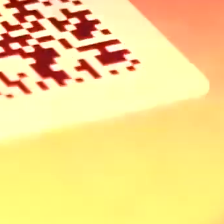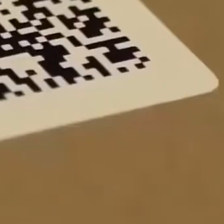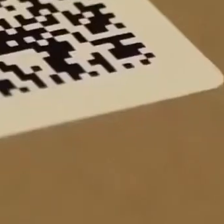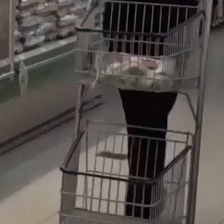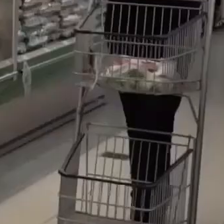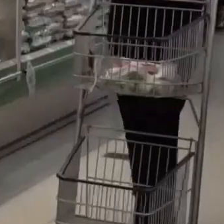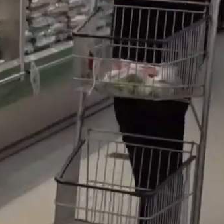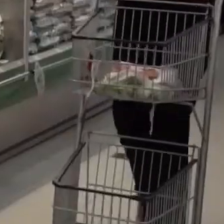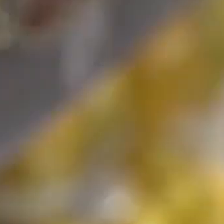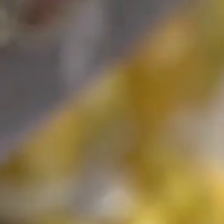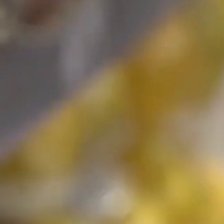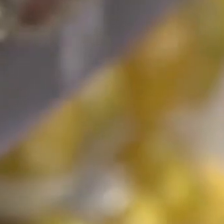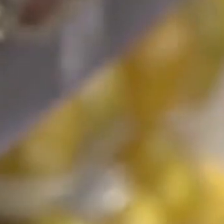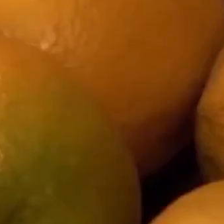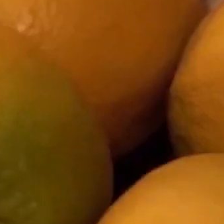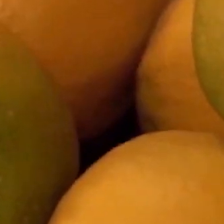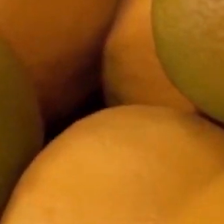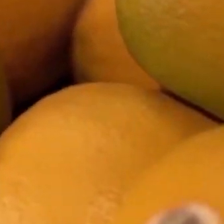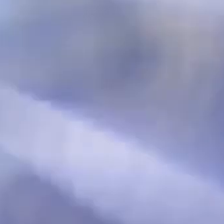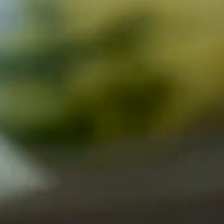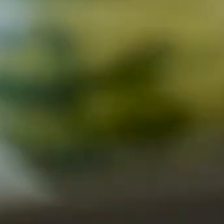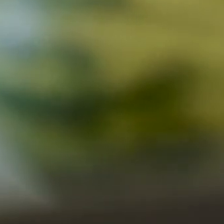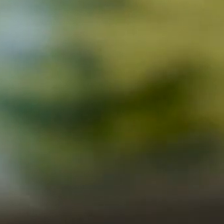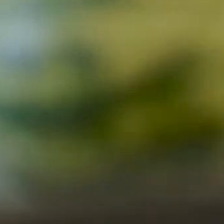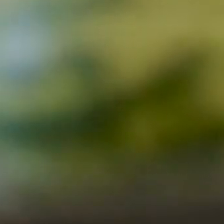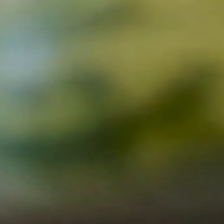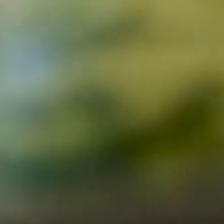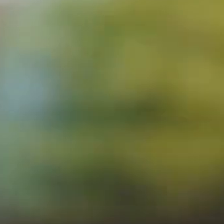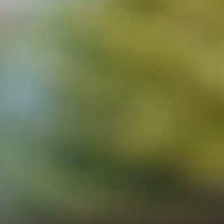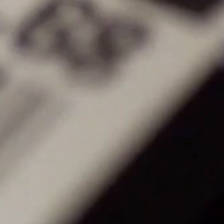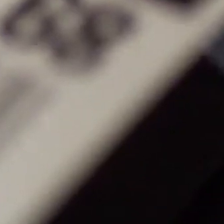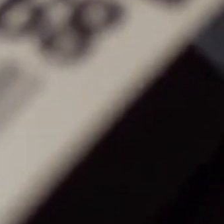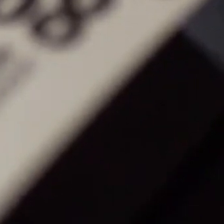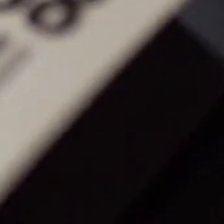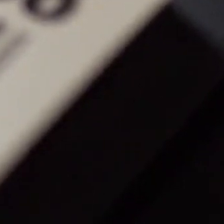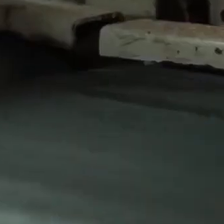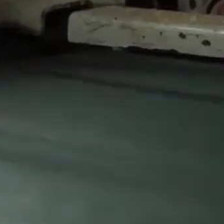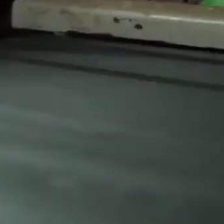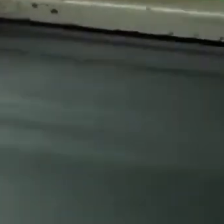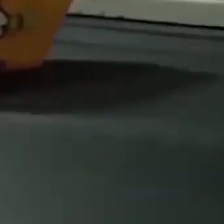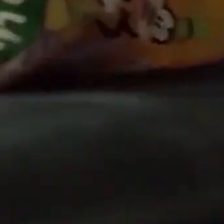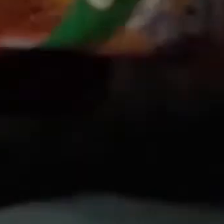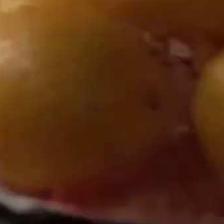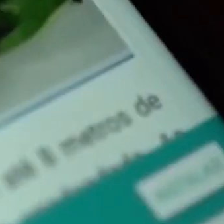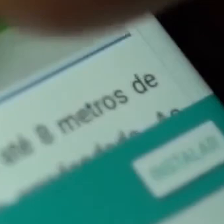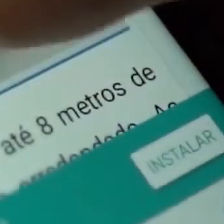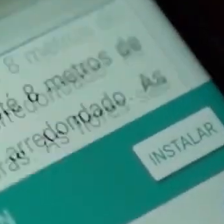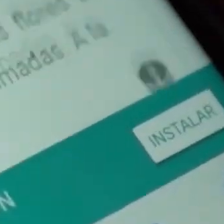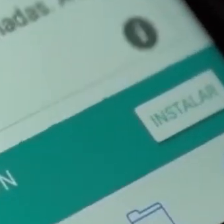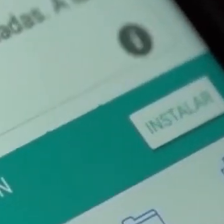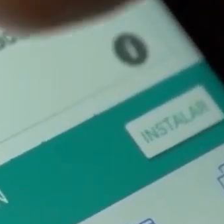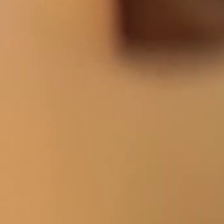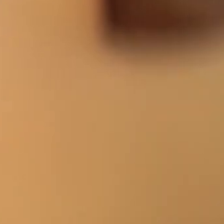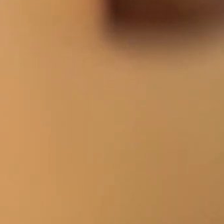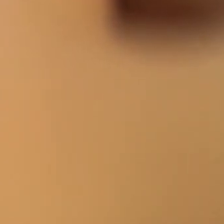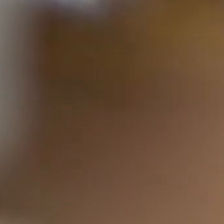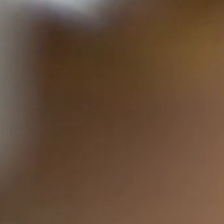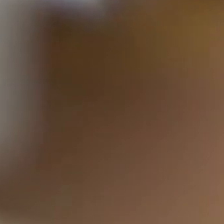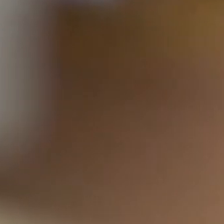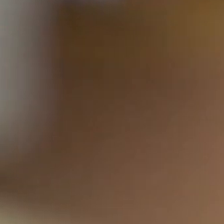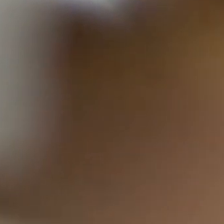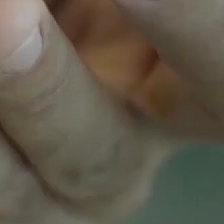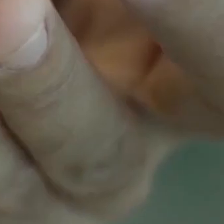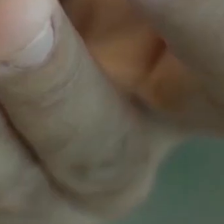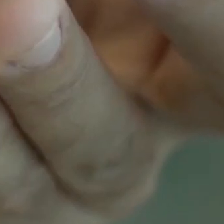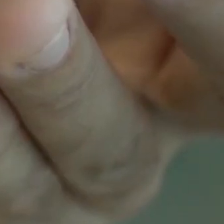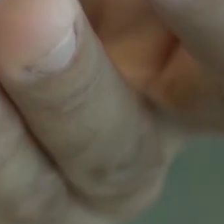E 6 bilhões De códigos de barras São lidos A autenticidade Na identificação E a qualidade Das informações Dos produtos